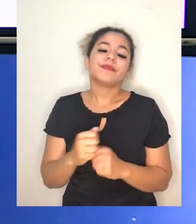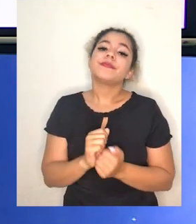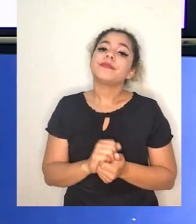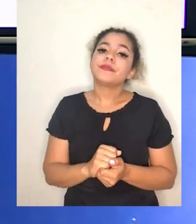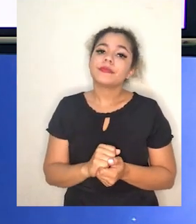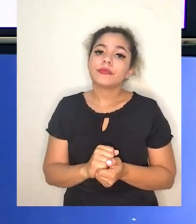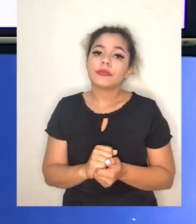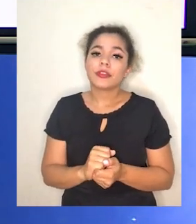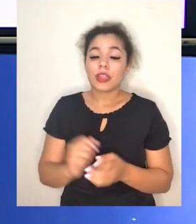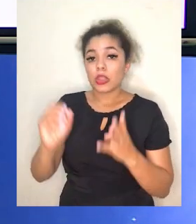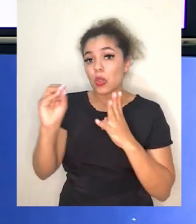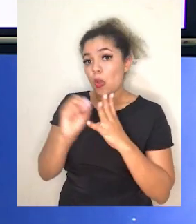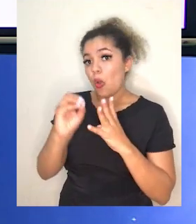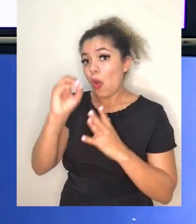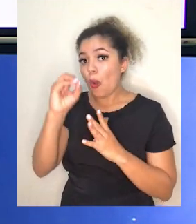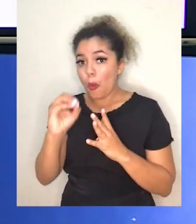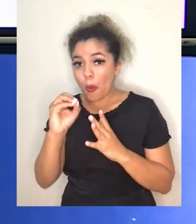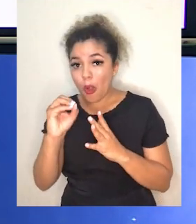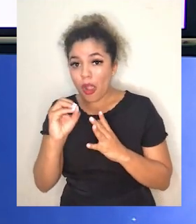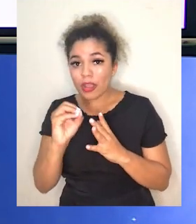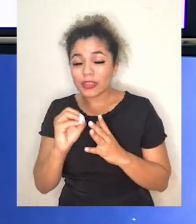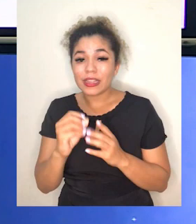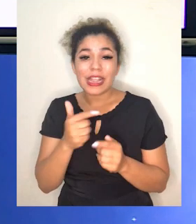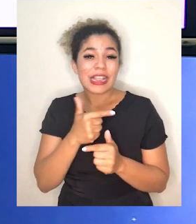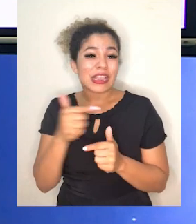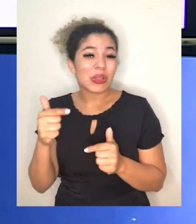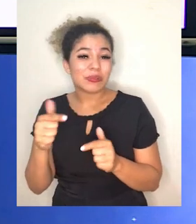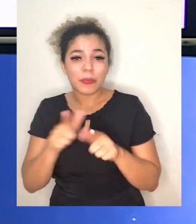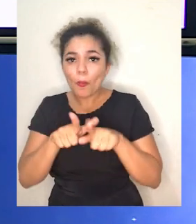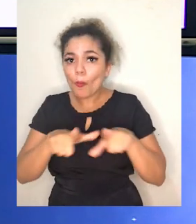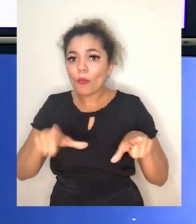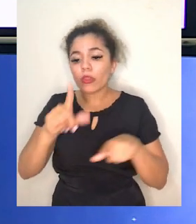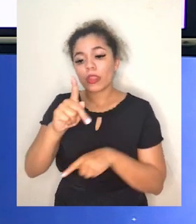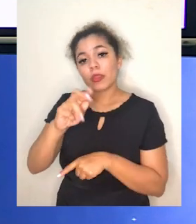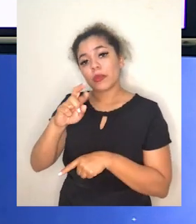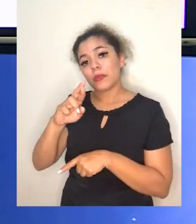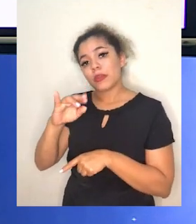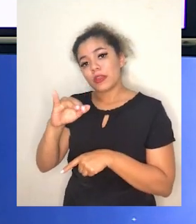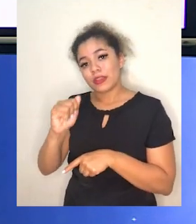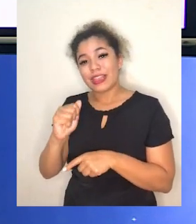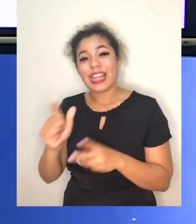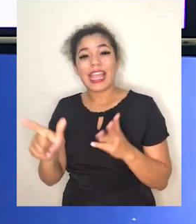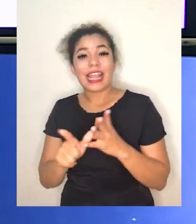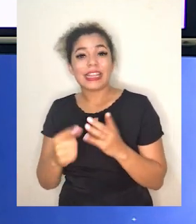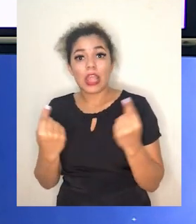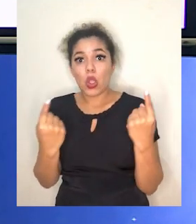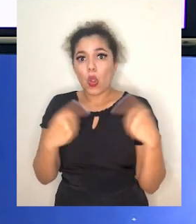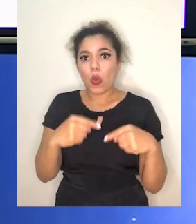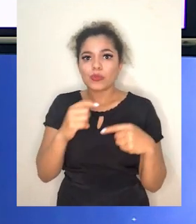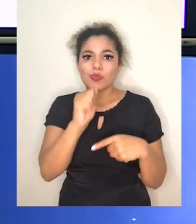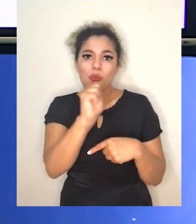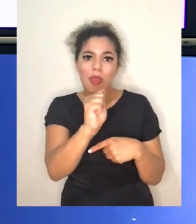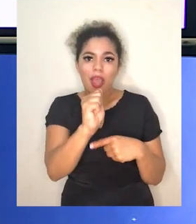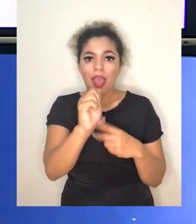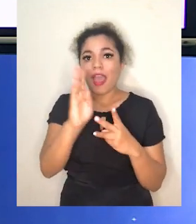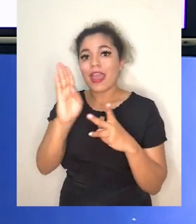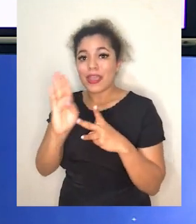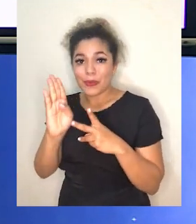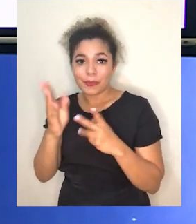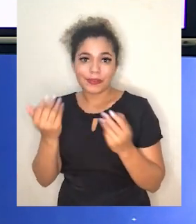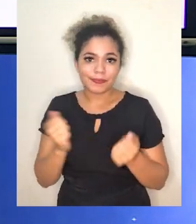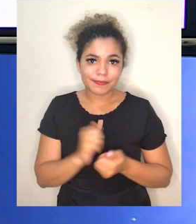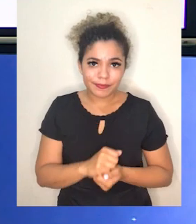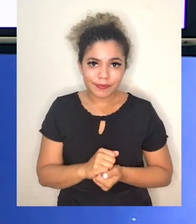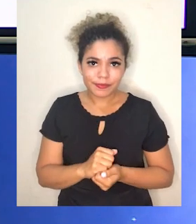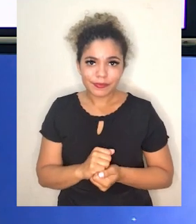B. E no sangue tipo O, por não possuir nenhuma proteína, ele tem os anticorpos contra o tipo A e contra o tipo B.